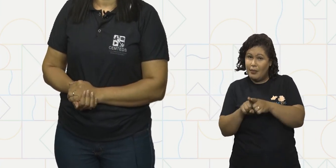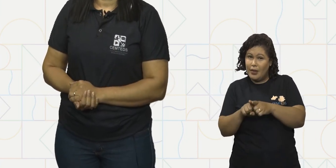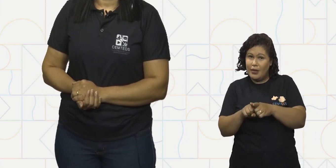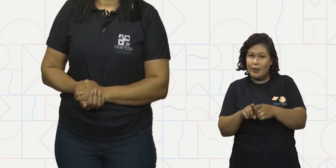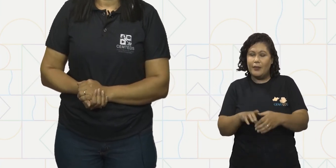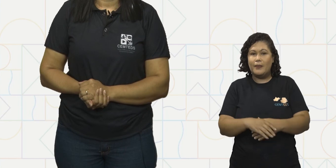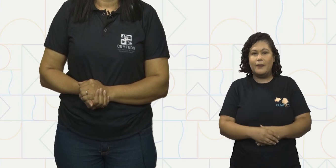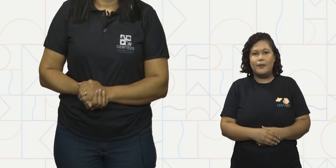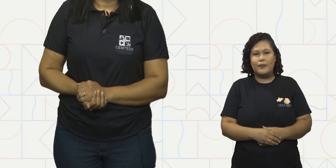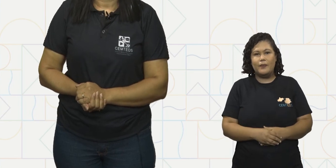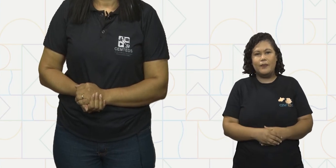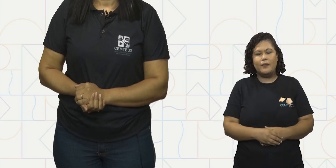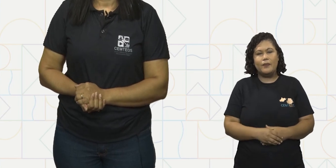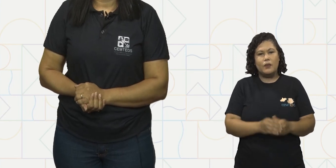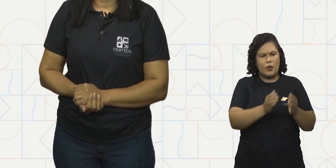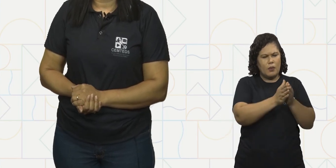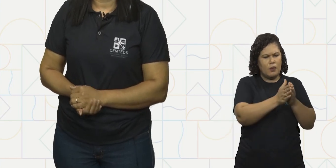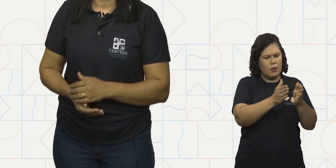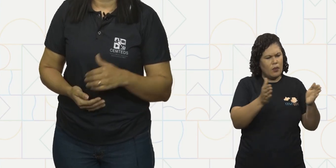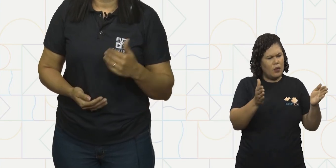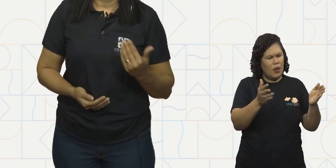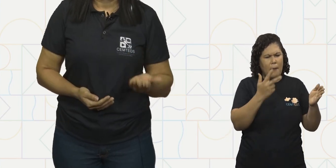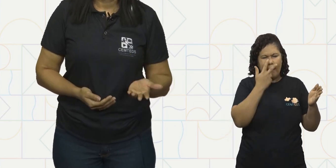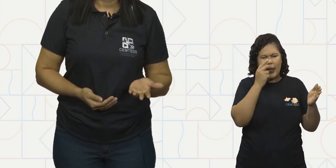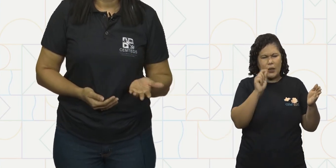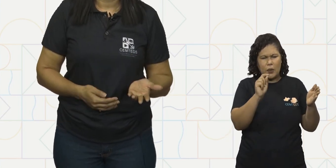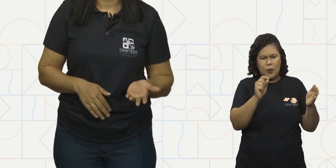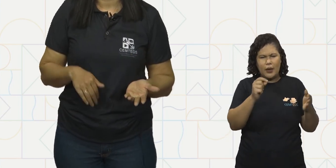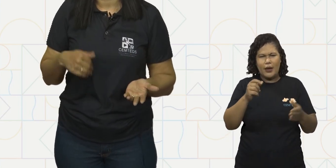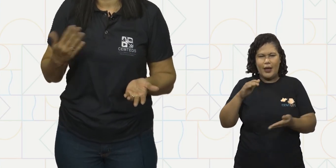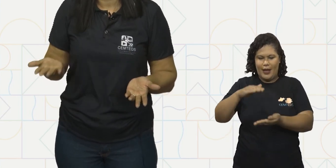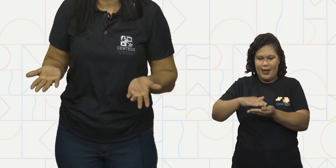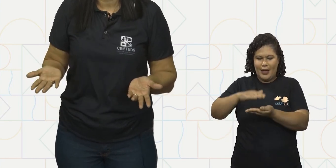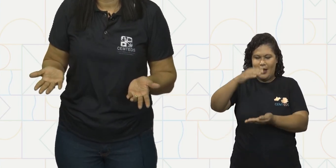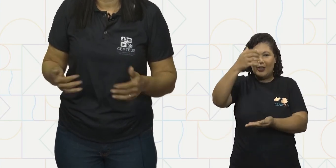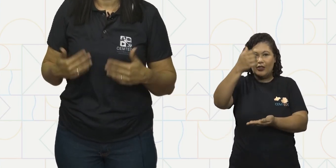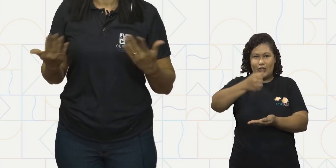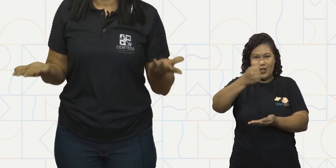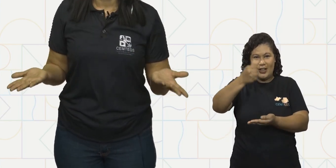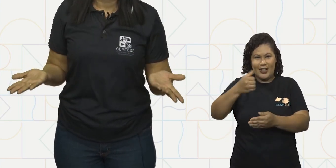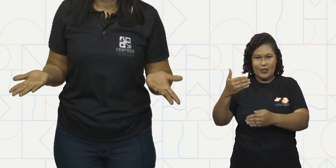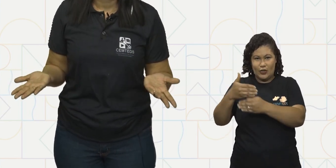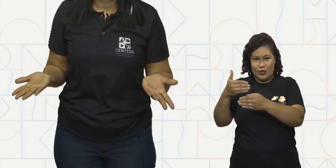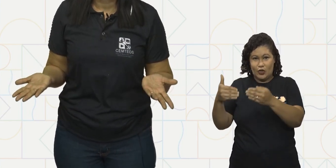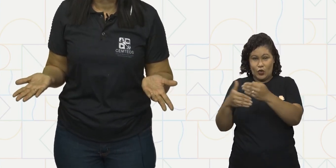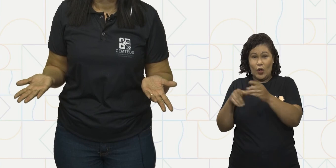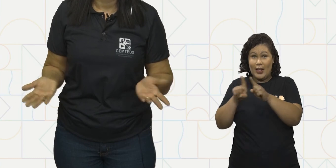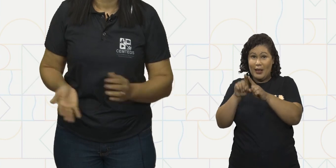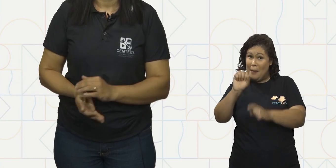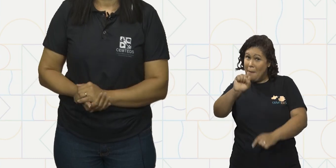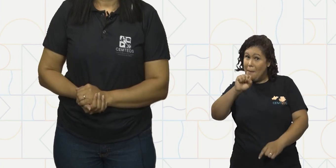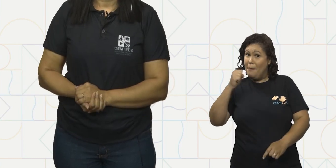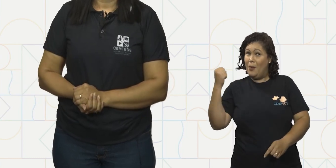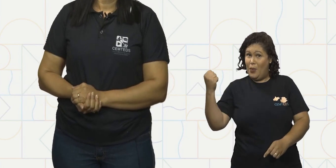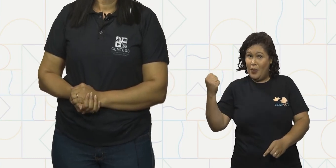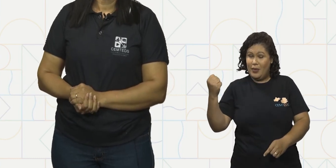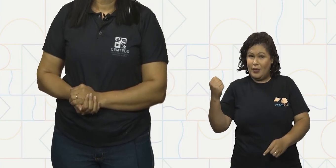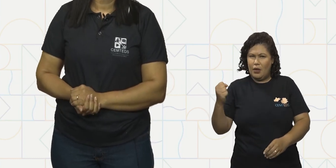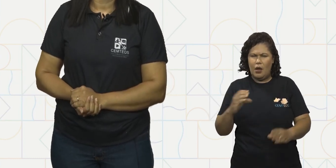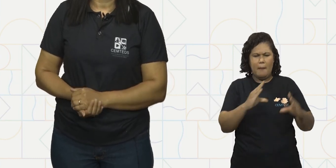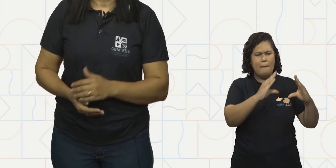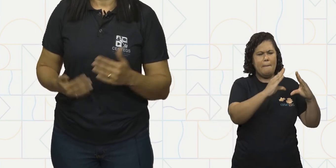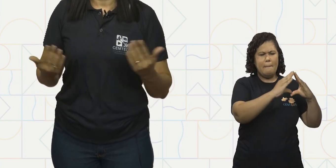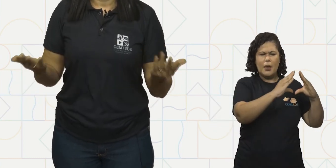também o globo retangular que se parece com uma caixa de leite um tijolo e até mesmo uma porta a